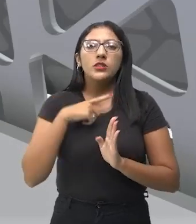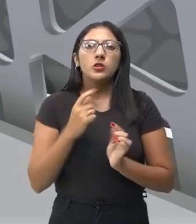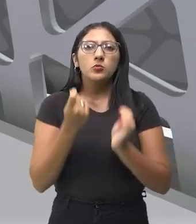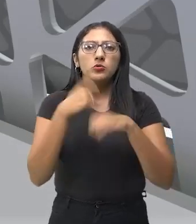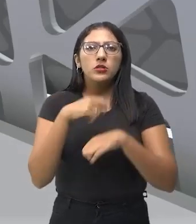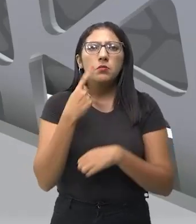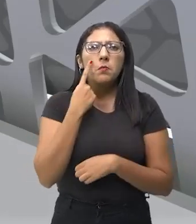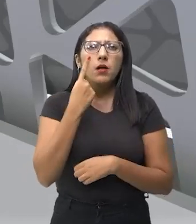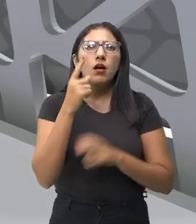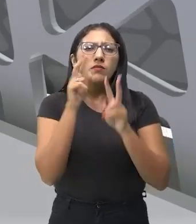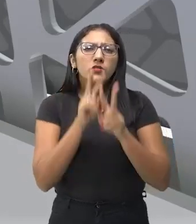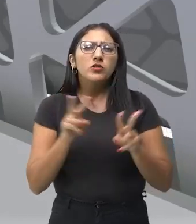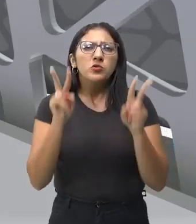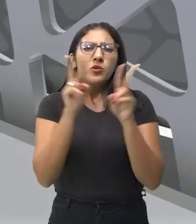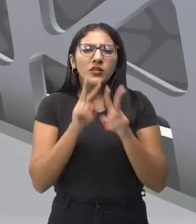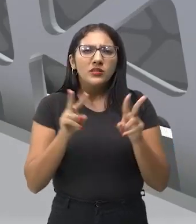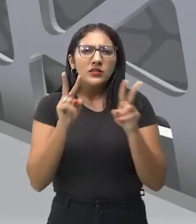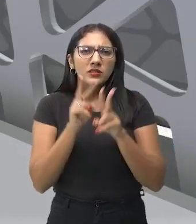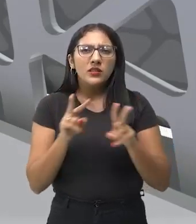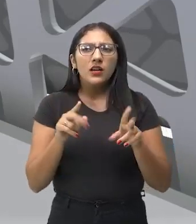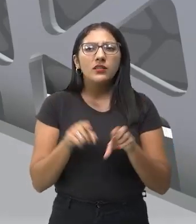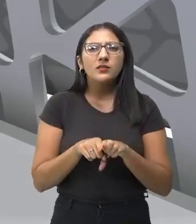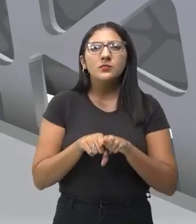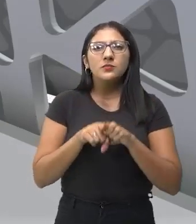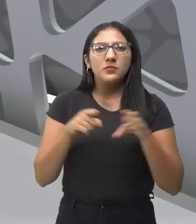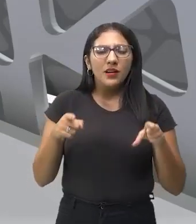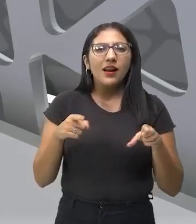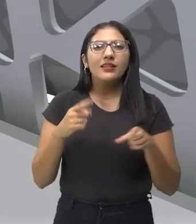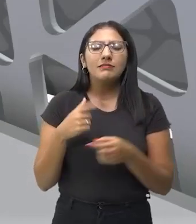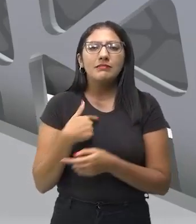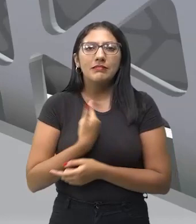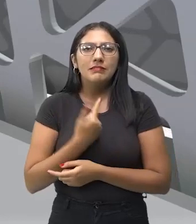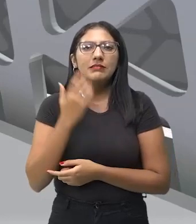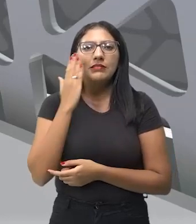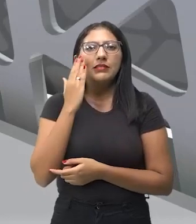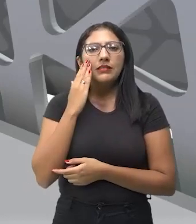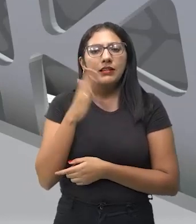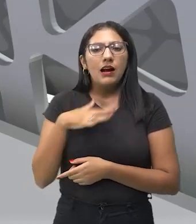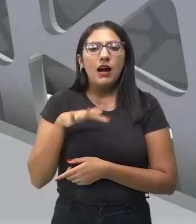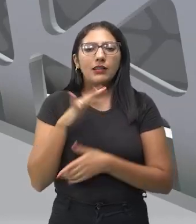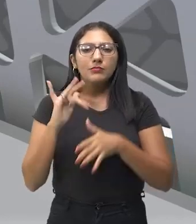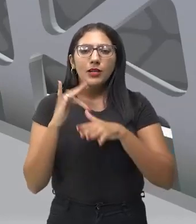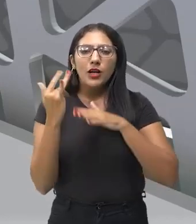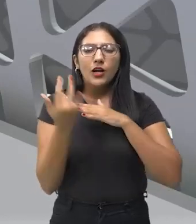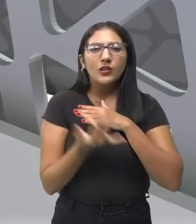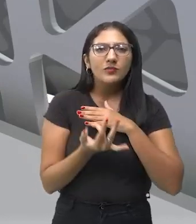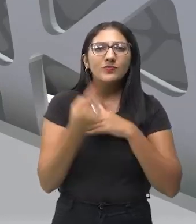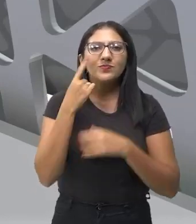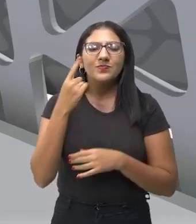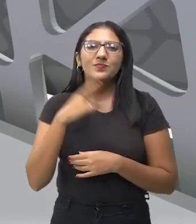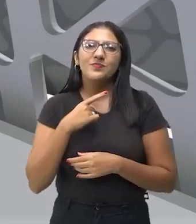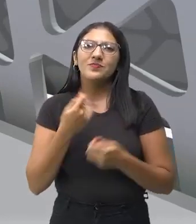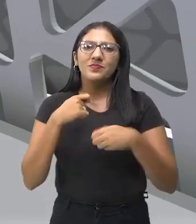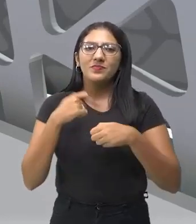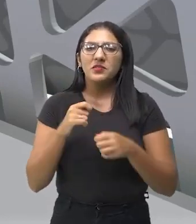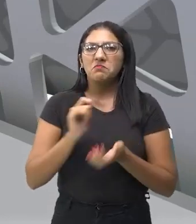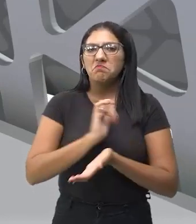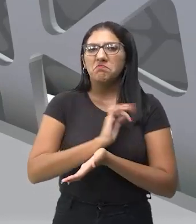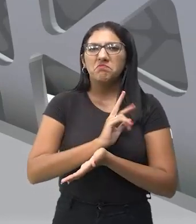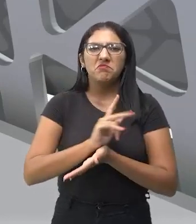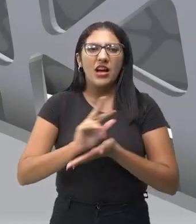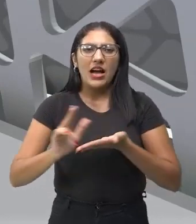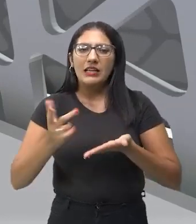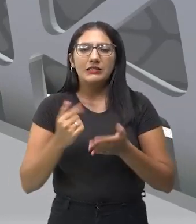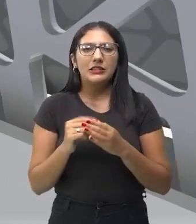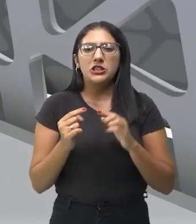ou visualizarem. Mas, infelizmente, hoje nós vivemos no mundo, no ciberespaço, e que existem direitos autorais,